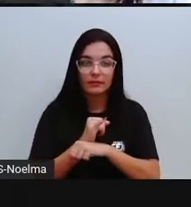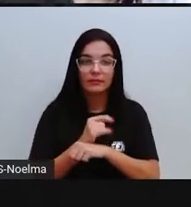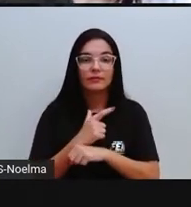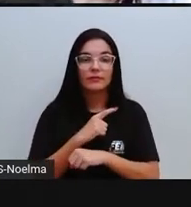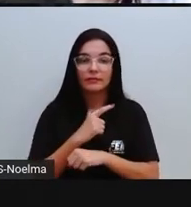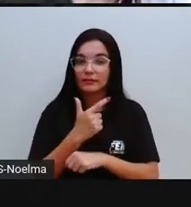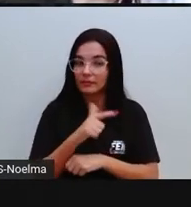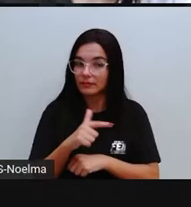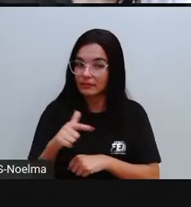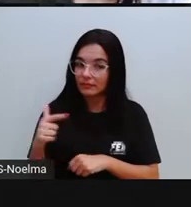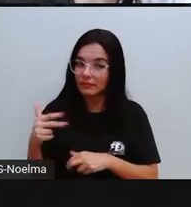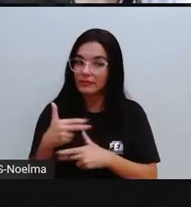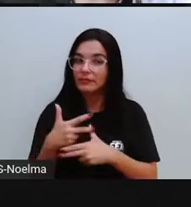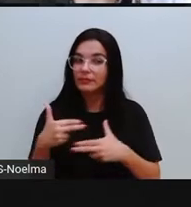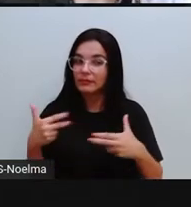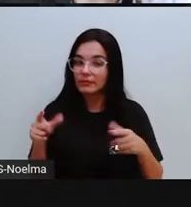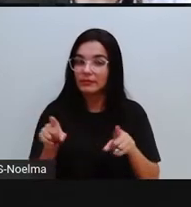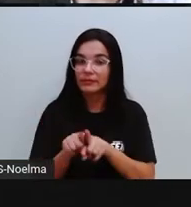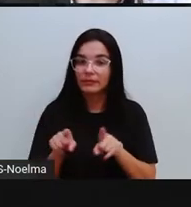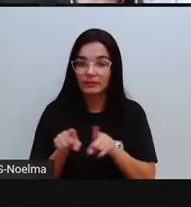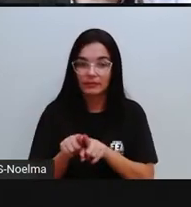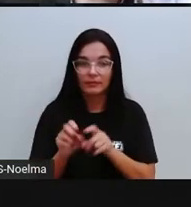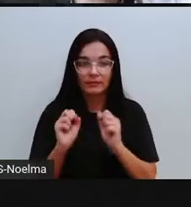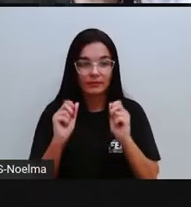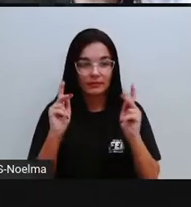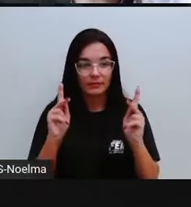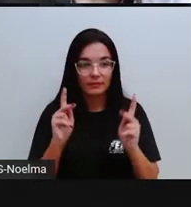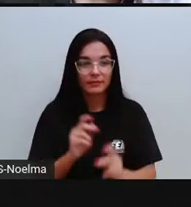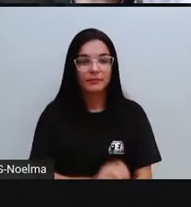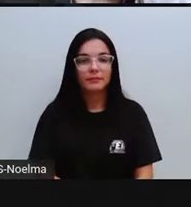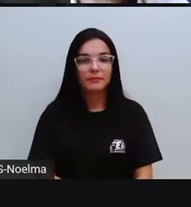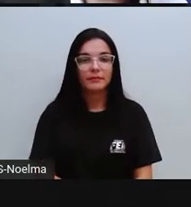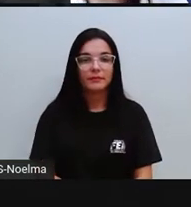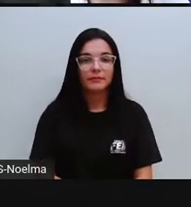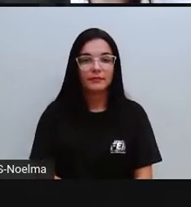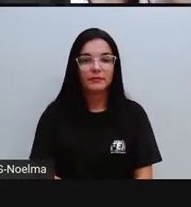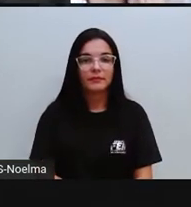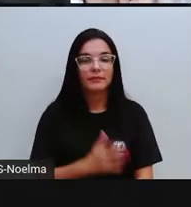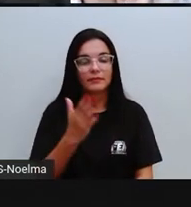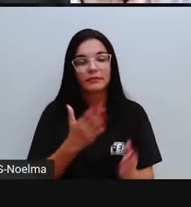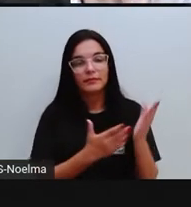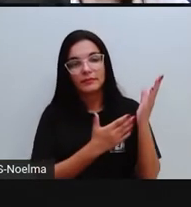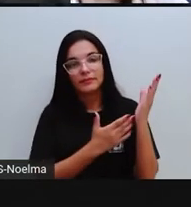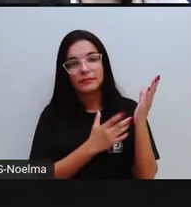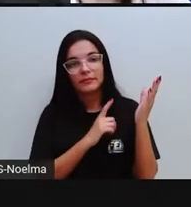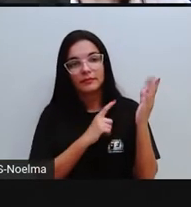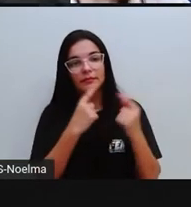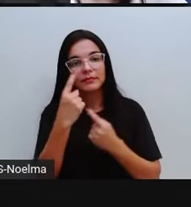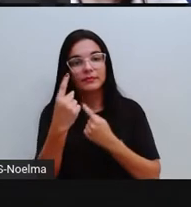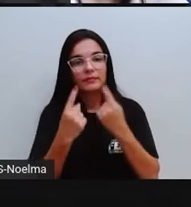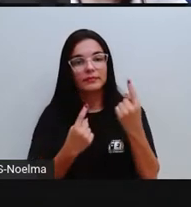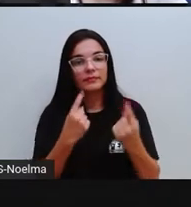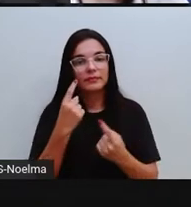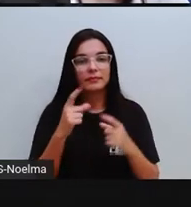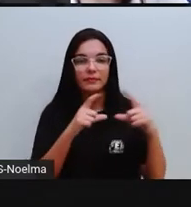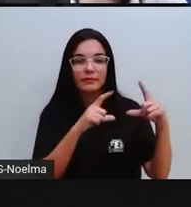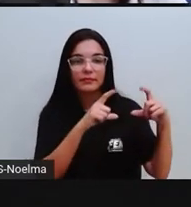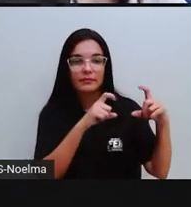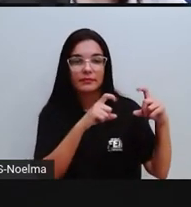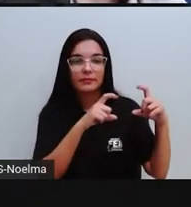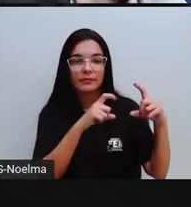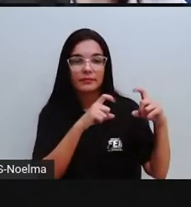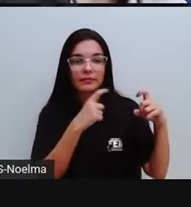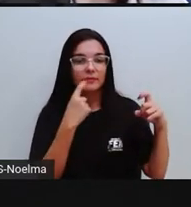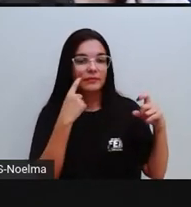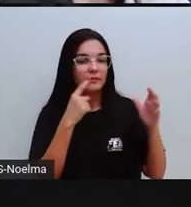outros traços ali, tá certo? Então, olha só, a Pró trouxe aqui até algumas imagens, ó, para